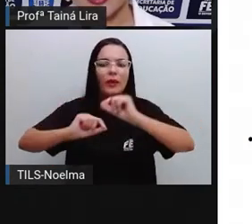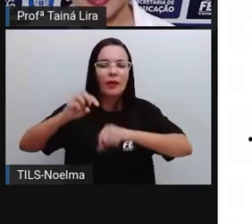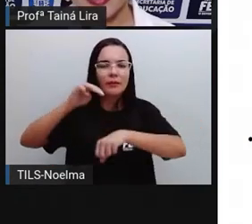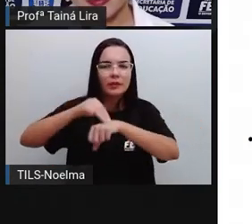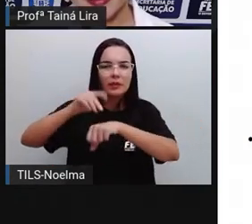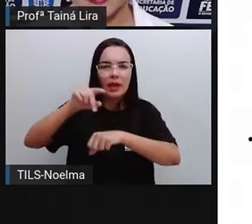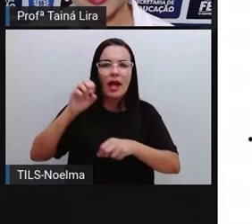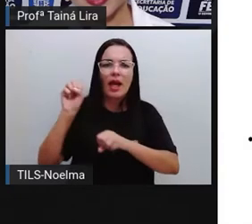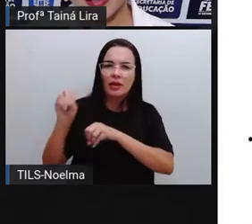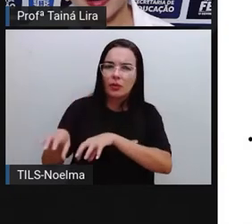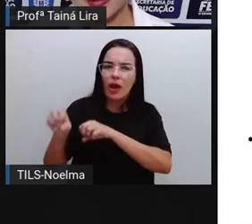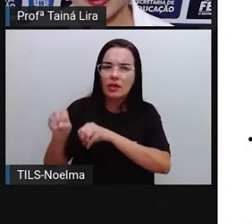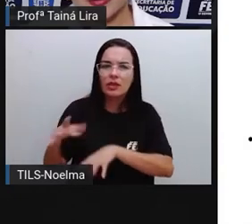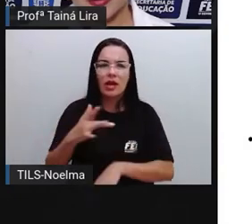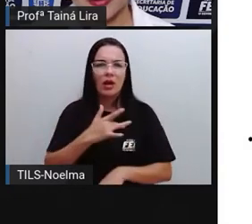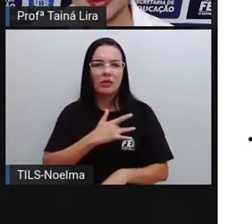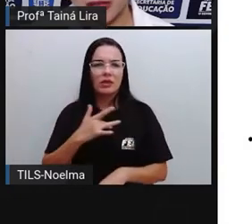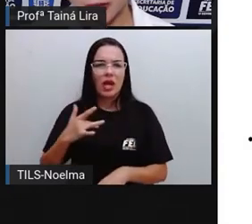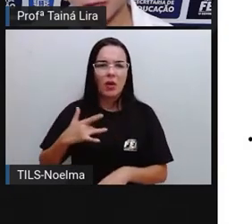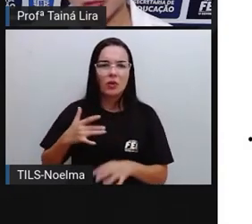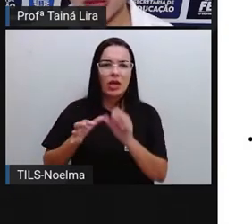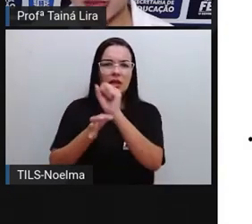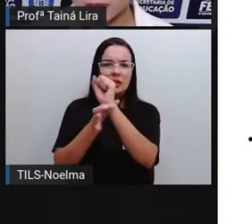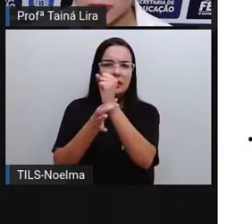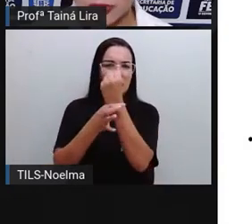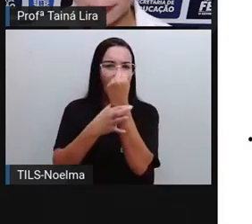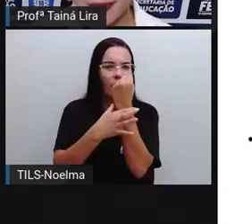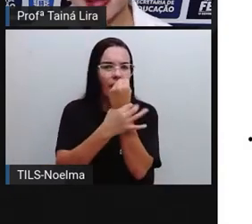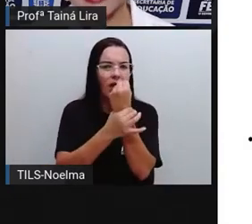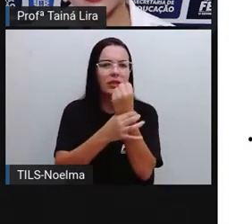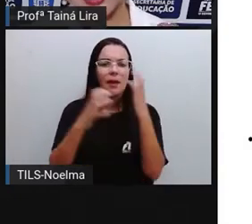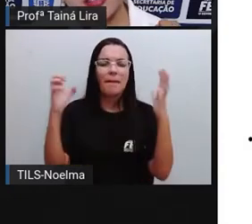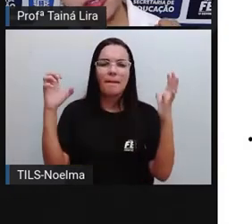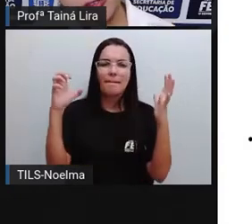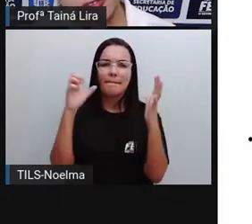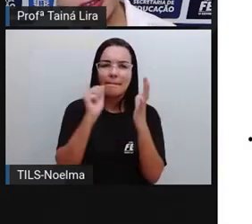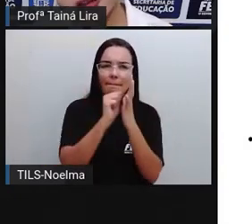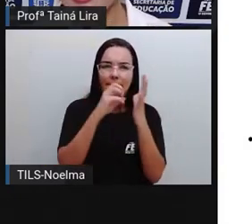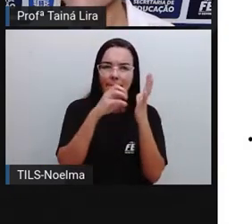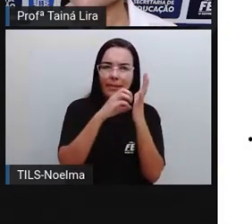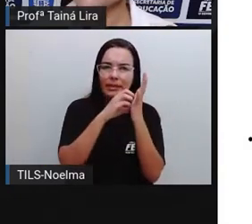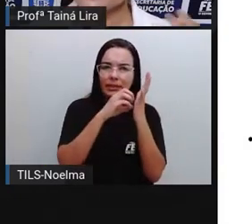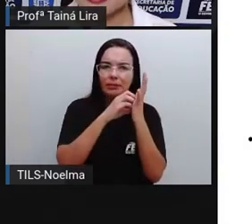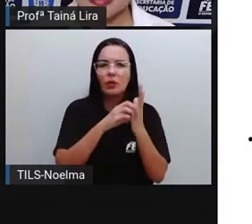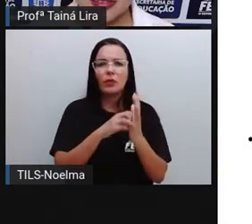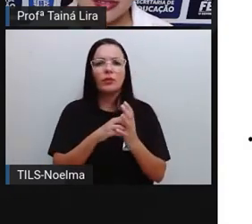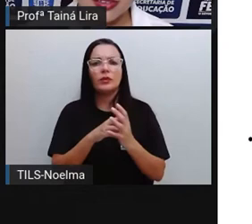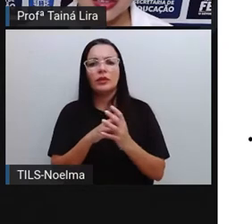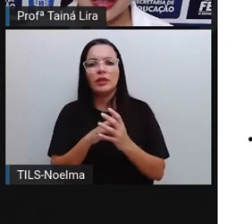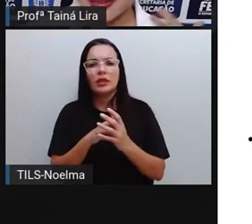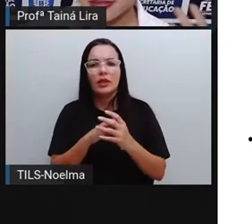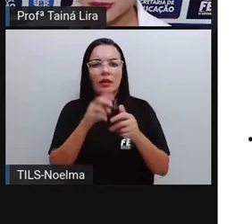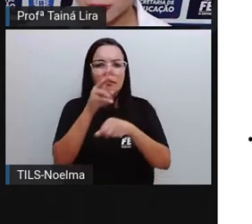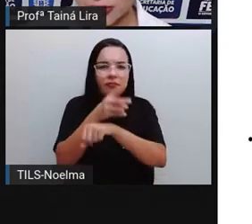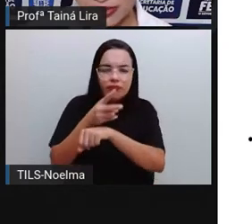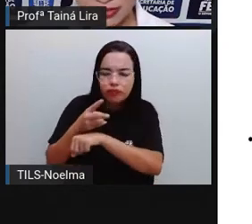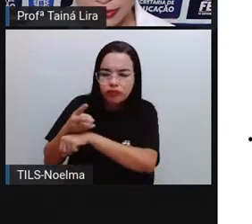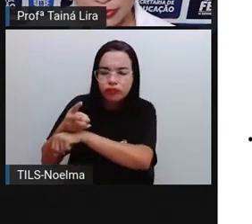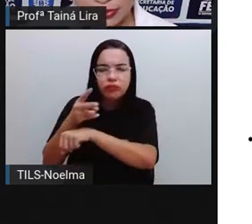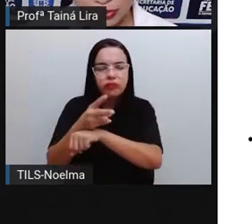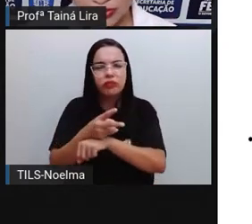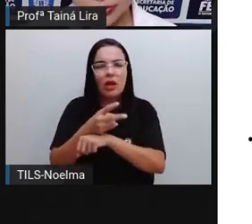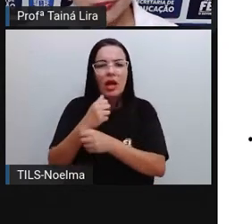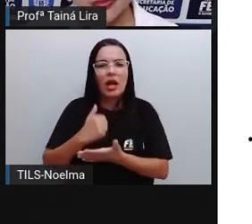segurança patrimonial dos guardas municipais, assistência social, fiscalização sanitária, entre outras